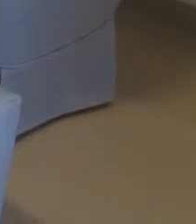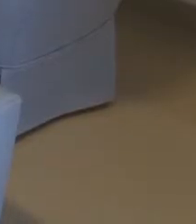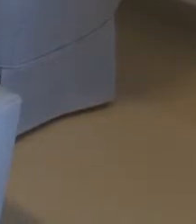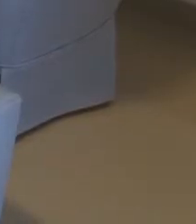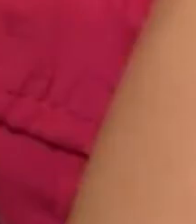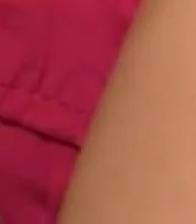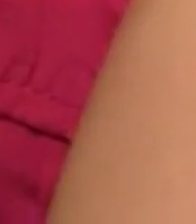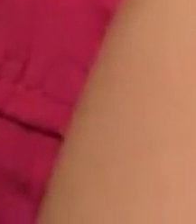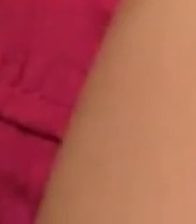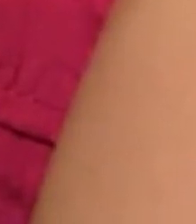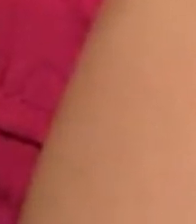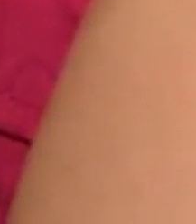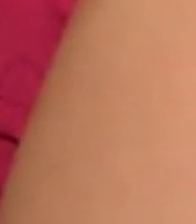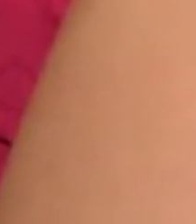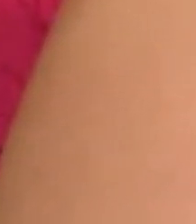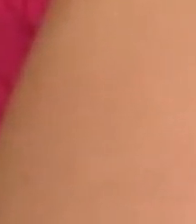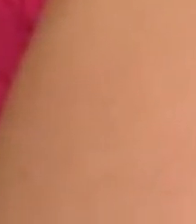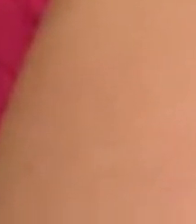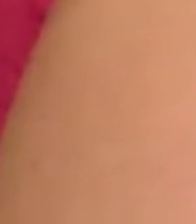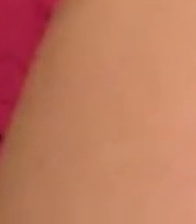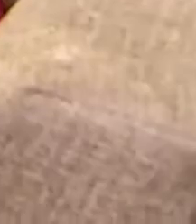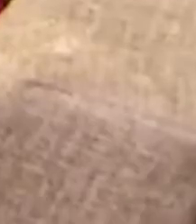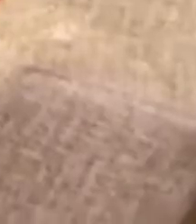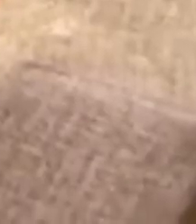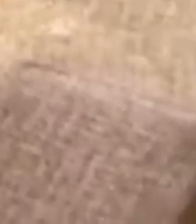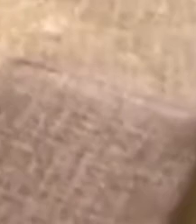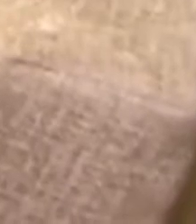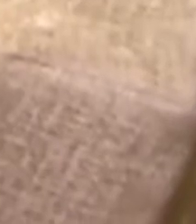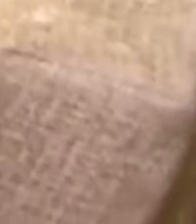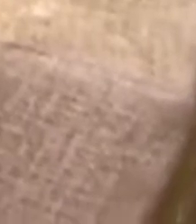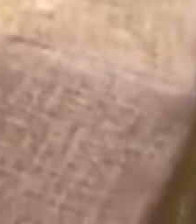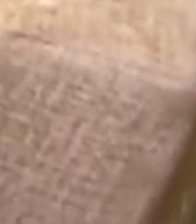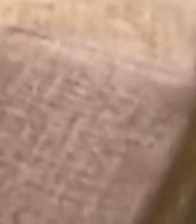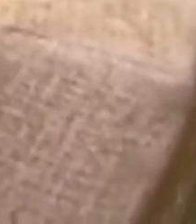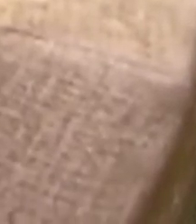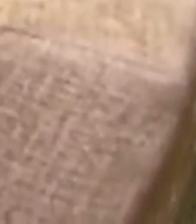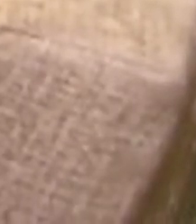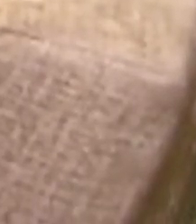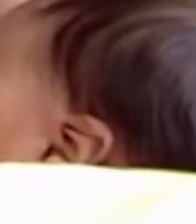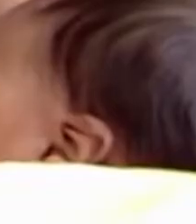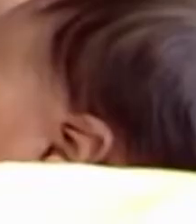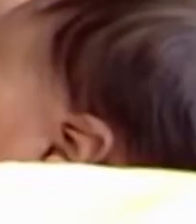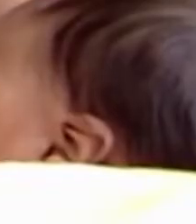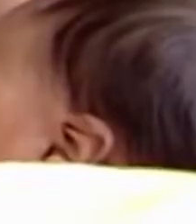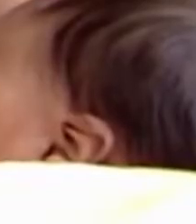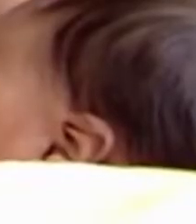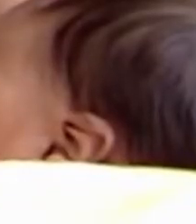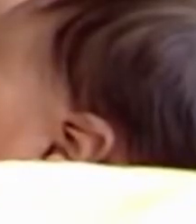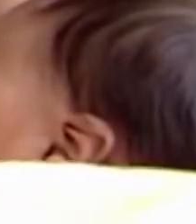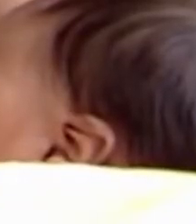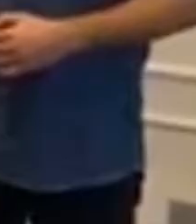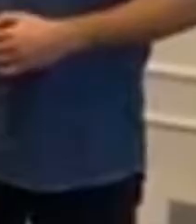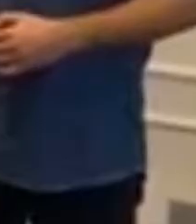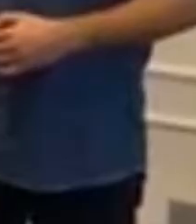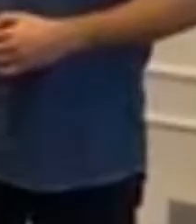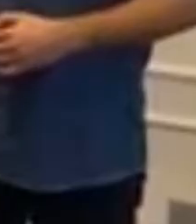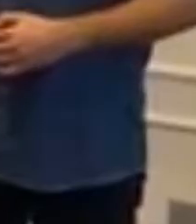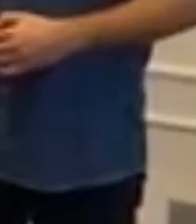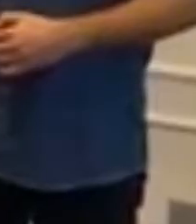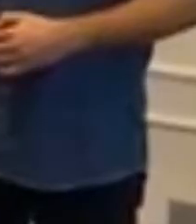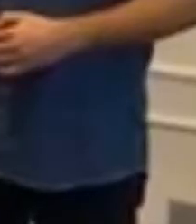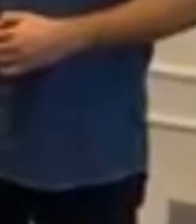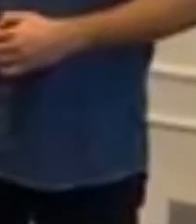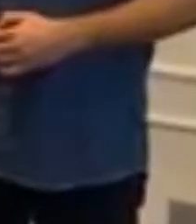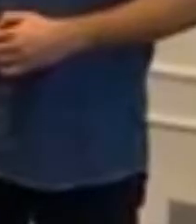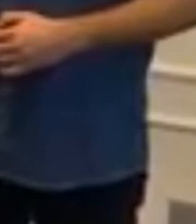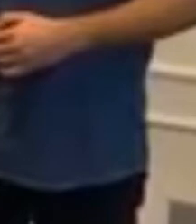Agosto Dourado, campanha incentiva o aleitamento materno. E a Prefeitura de Fortaleza lança o edital do